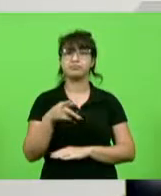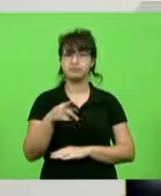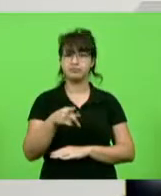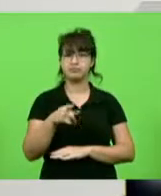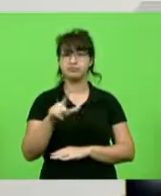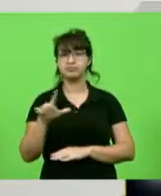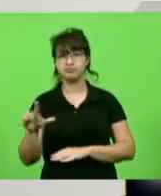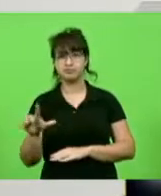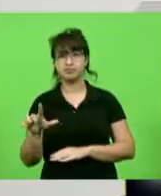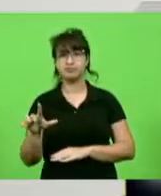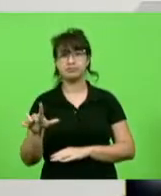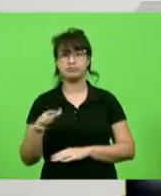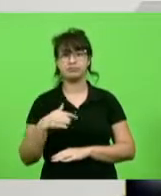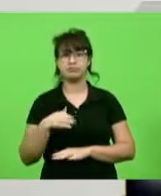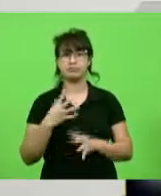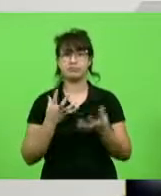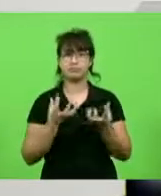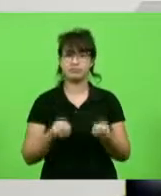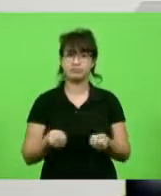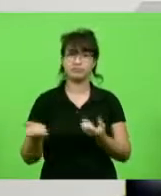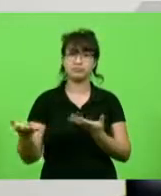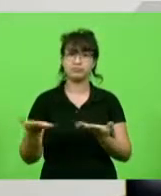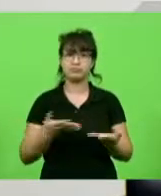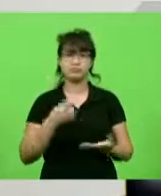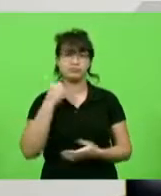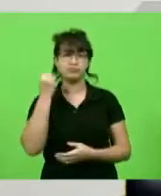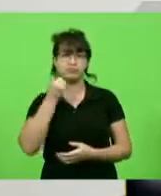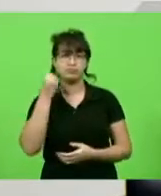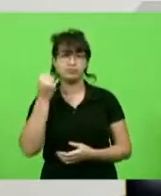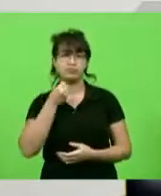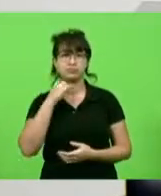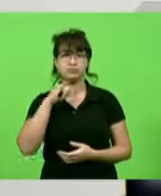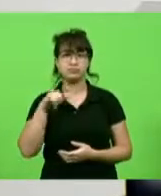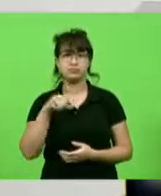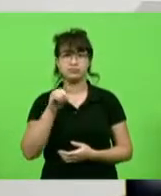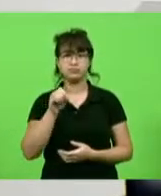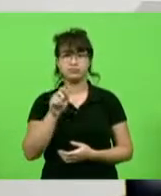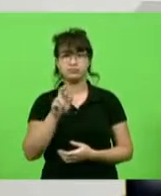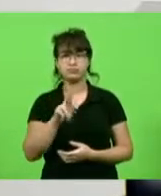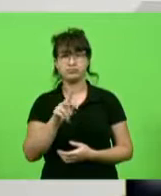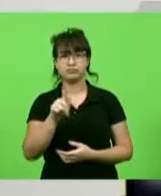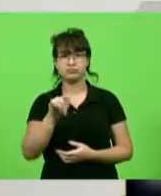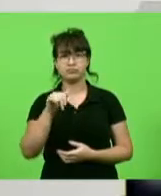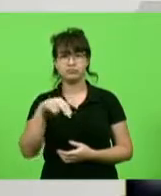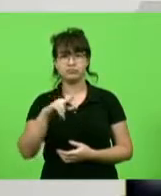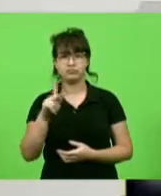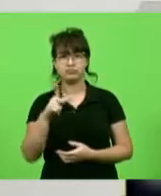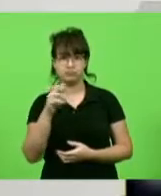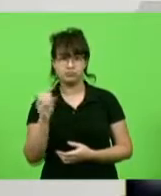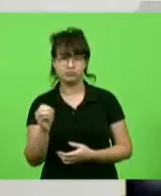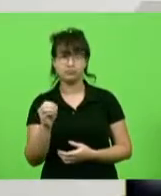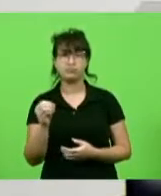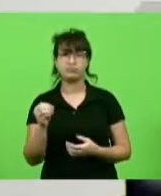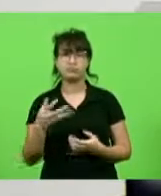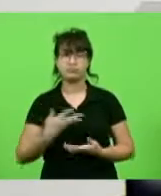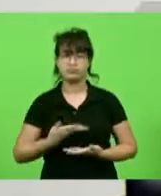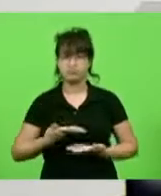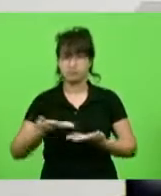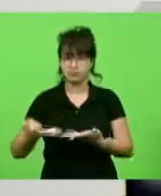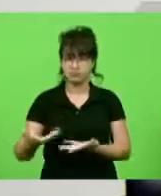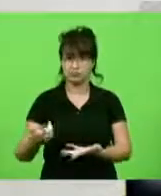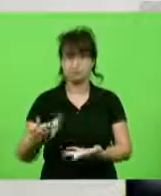muita satisfação, recebi esse convite do nosso senador Jorginho Mello, um representante de Santa Catarina, que traz importantes recursos para o Estado,